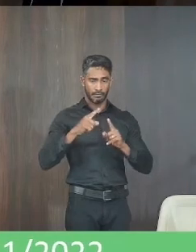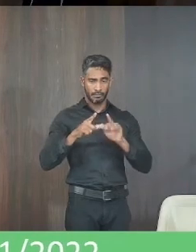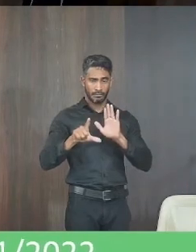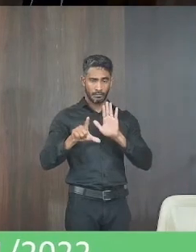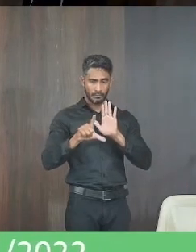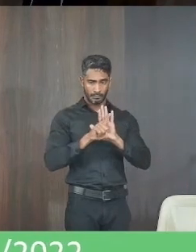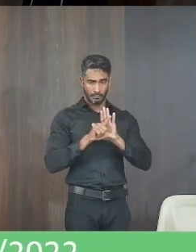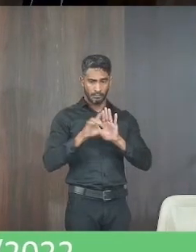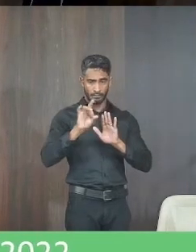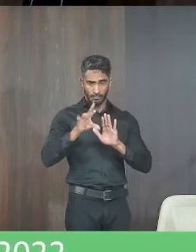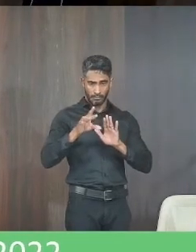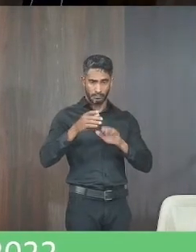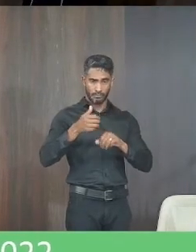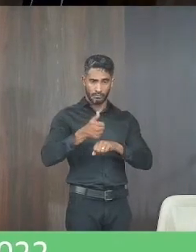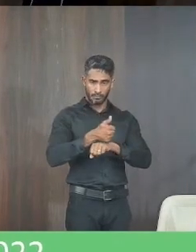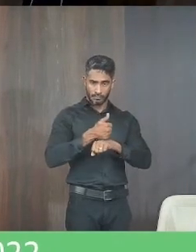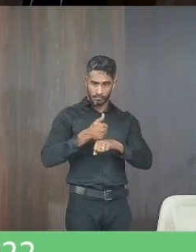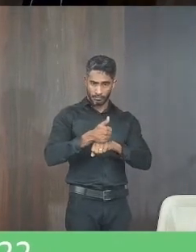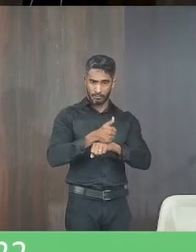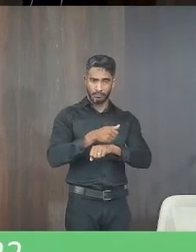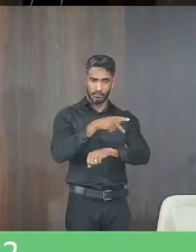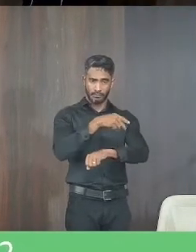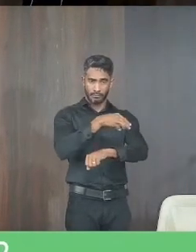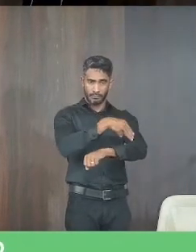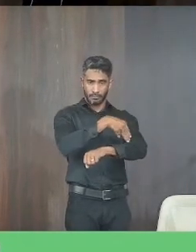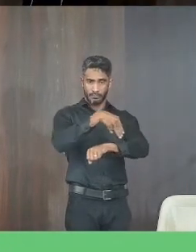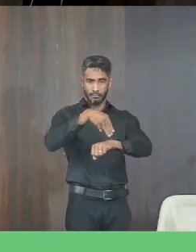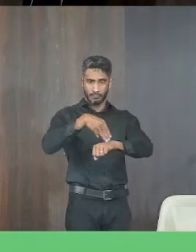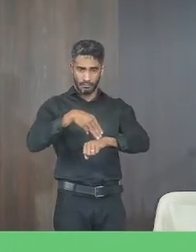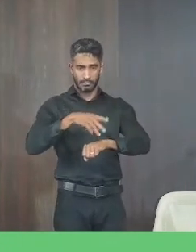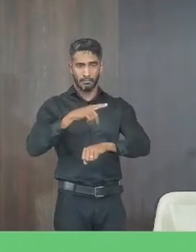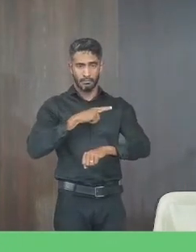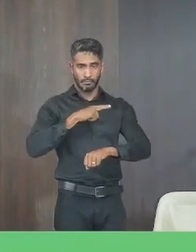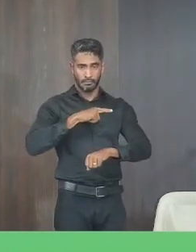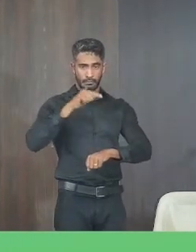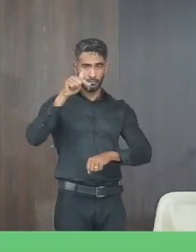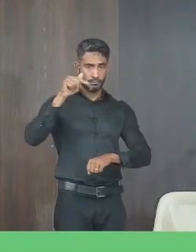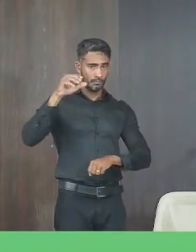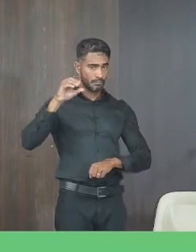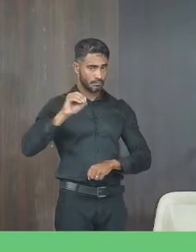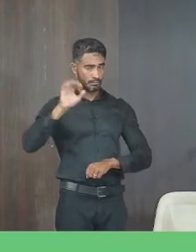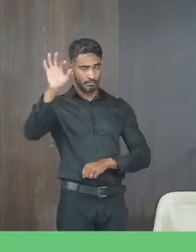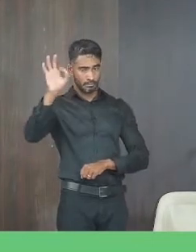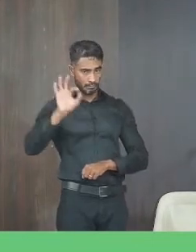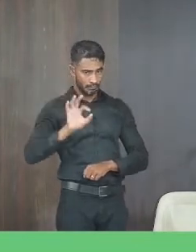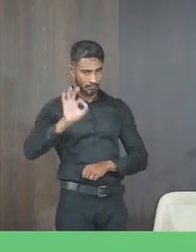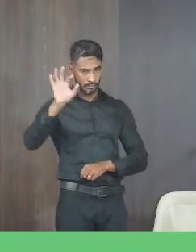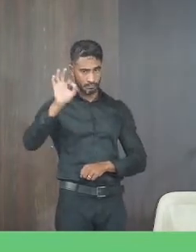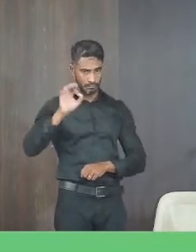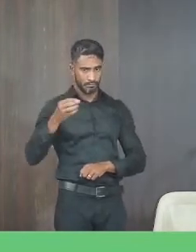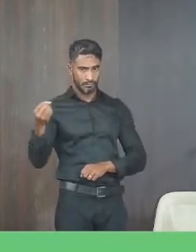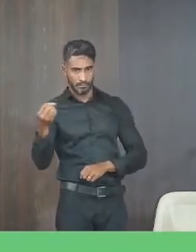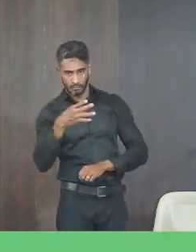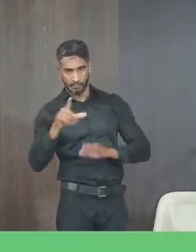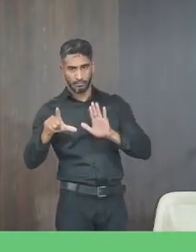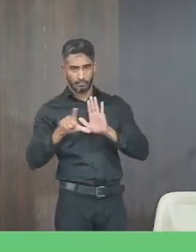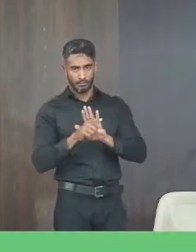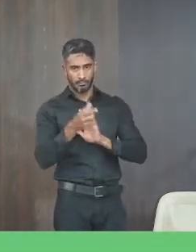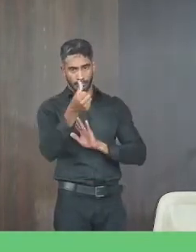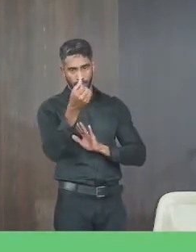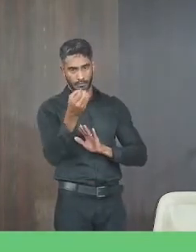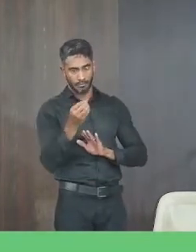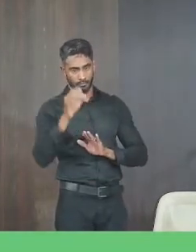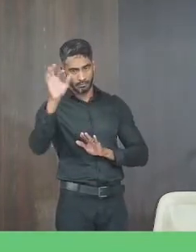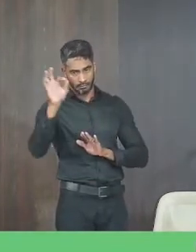só os profissionais do magistério estavam dentro dos 70% que antes dessa nova lei era 60%